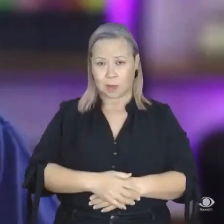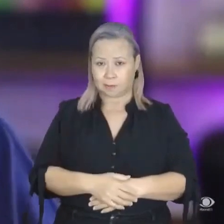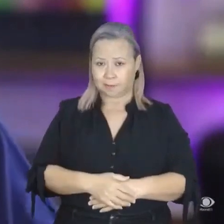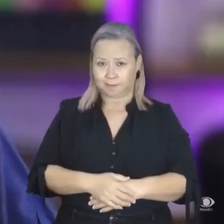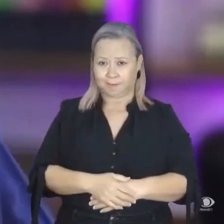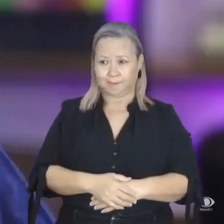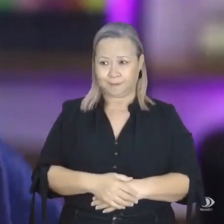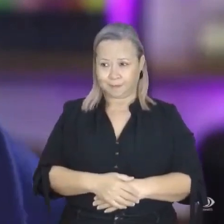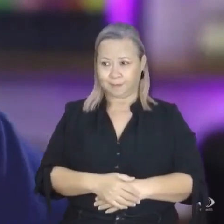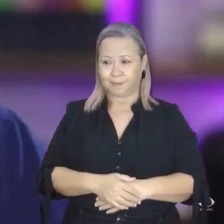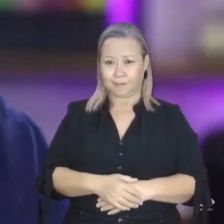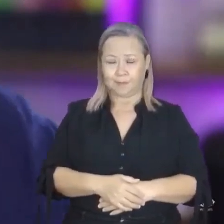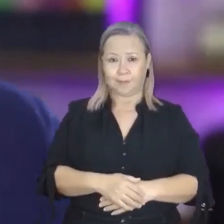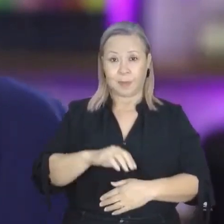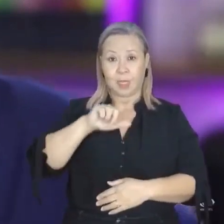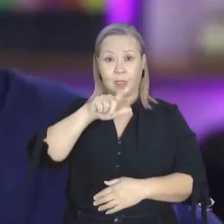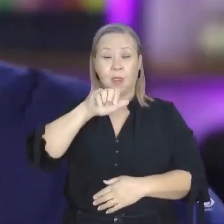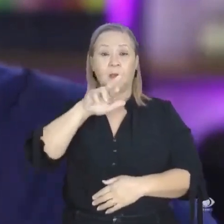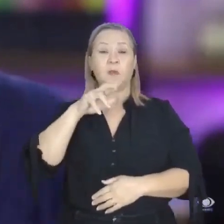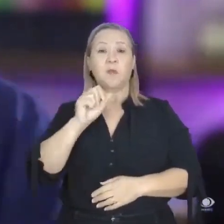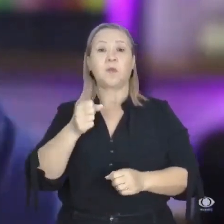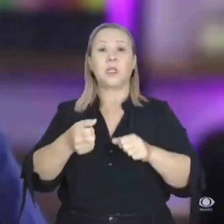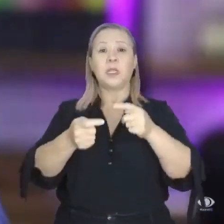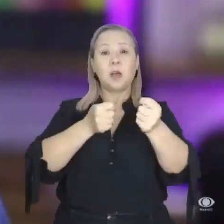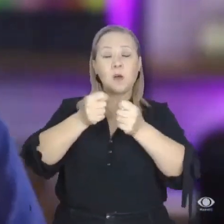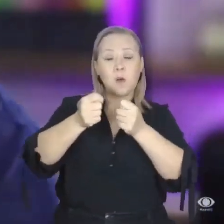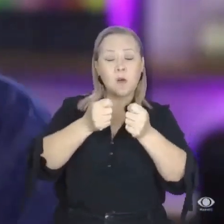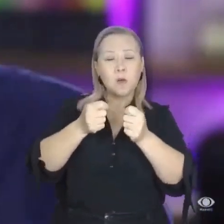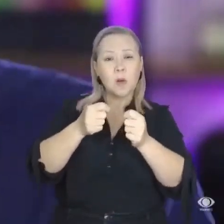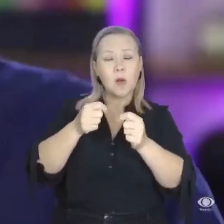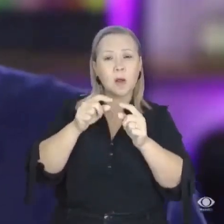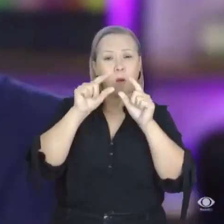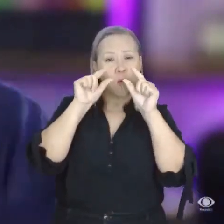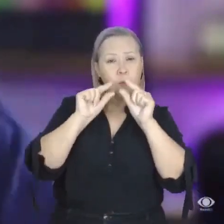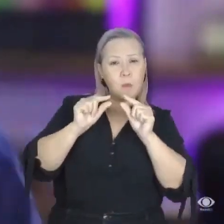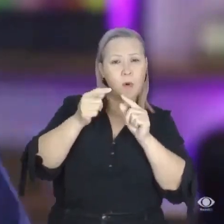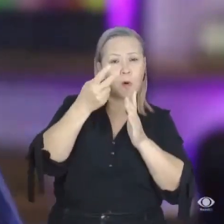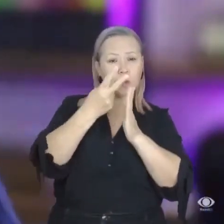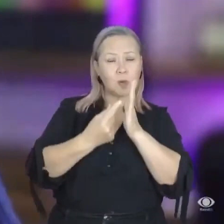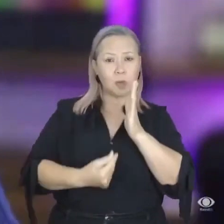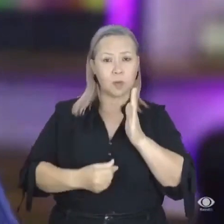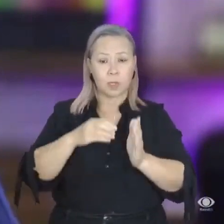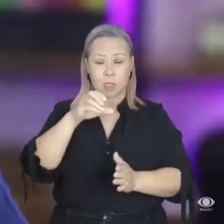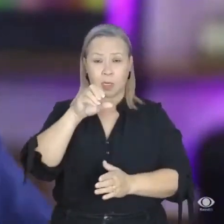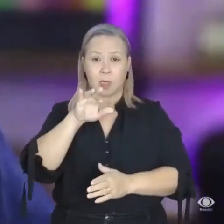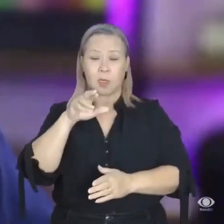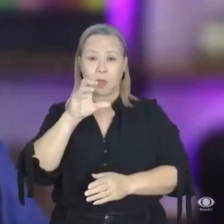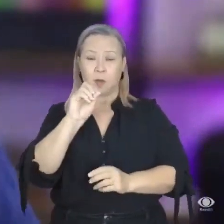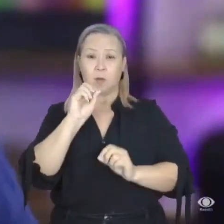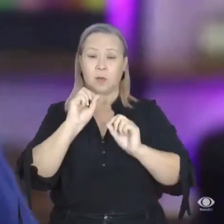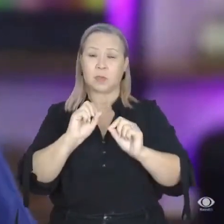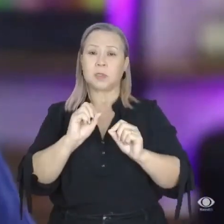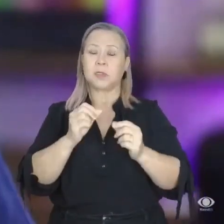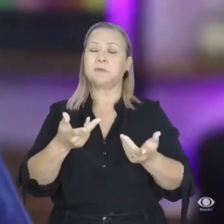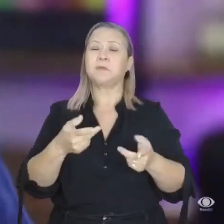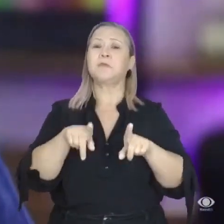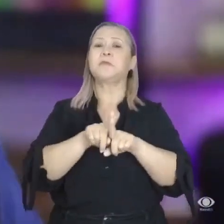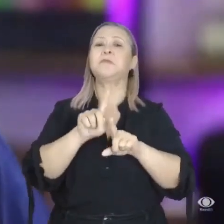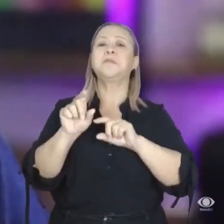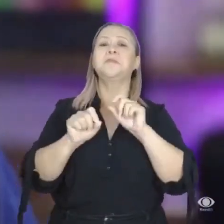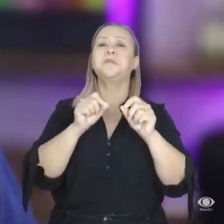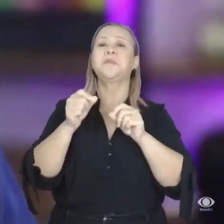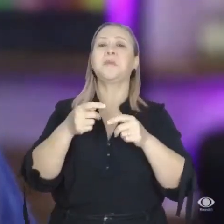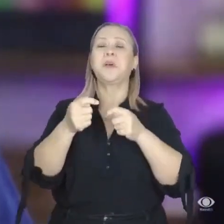Hoje, o Lira controla uma parte do orçamento, o Ciro Nogueira controla outra. E o que é que faz o presidente?